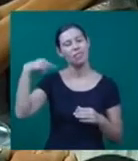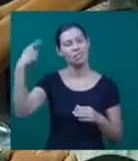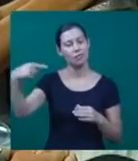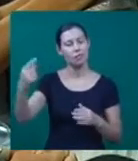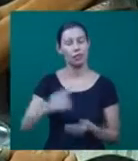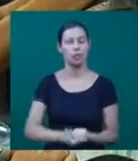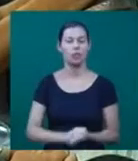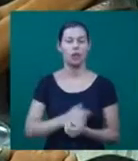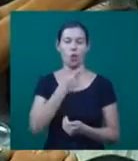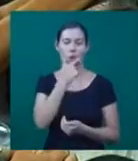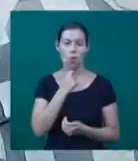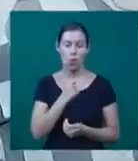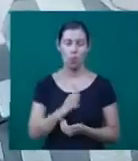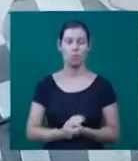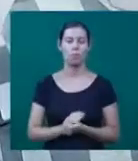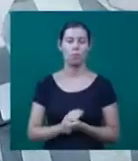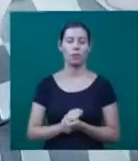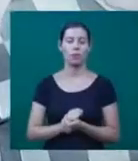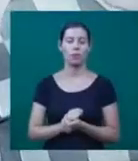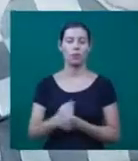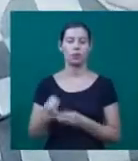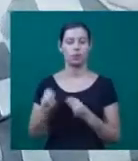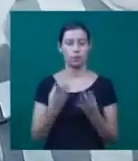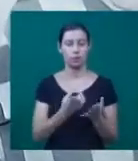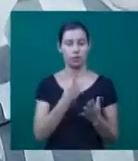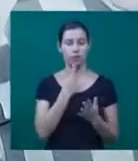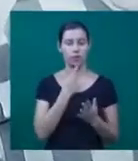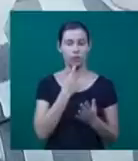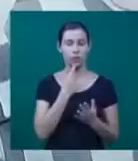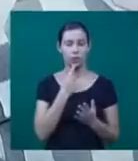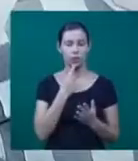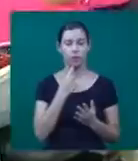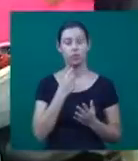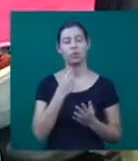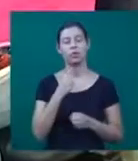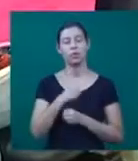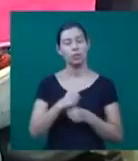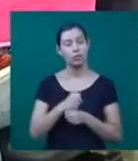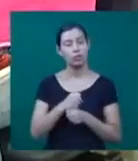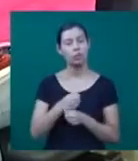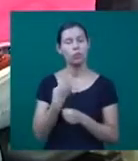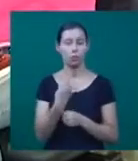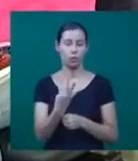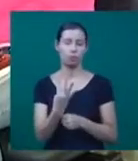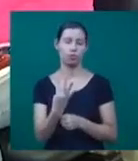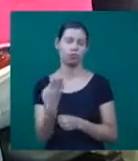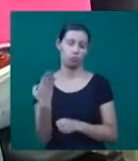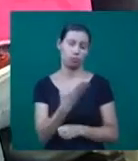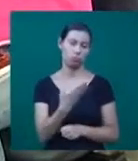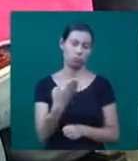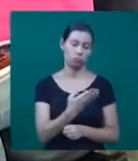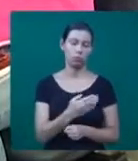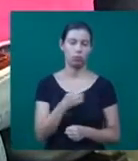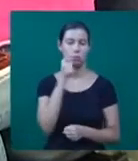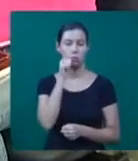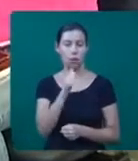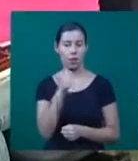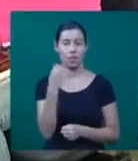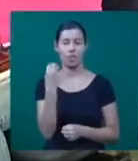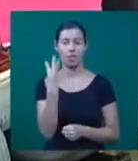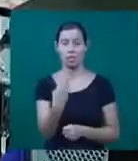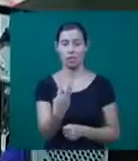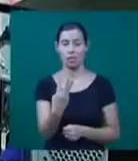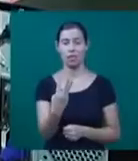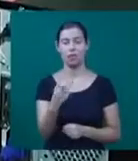sangue quatro vezes ao ano, com intervalo mínimo de 60 dias. Mulheres podem fazer três doações em 12